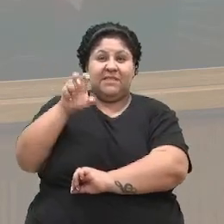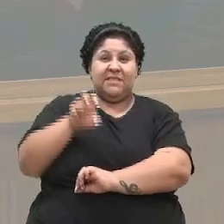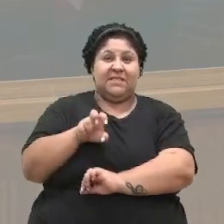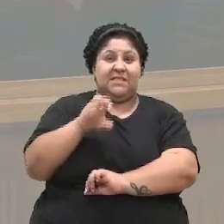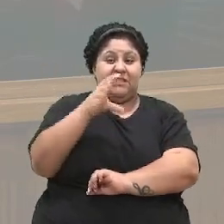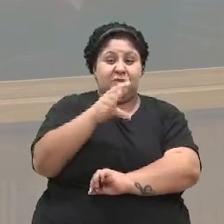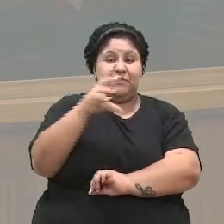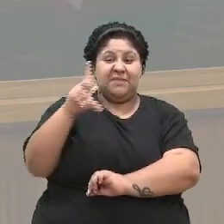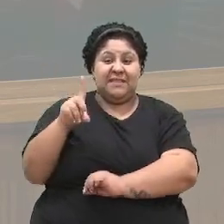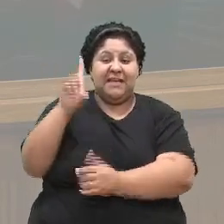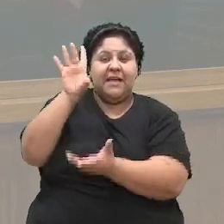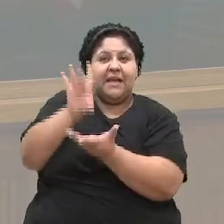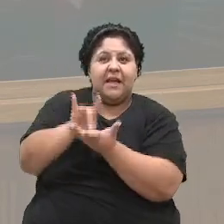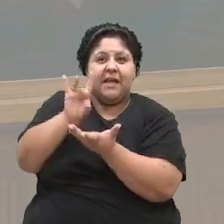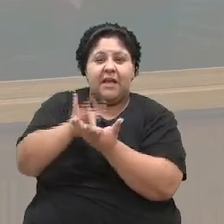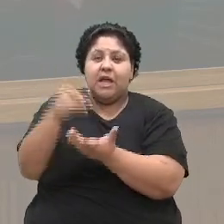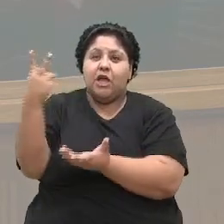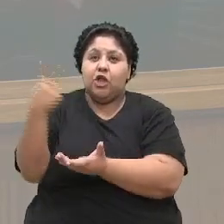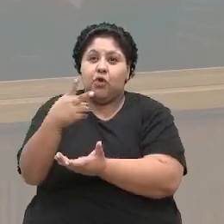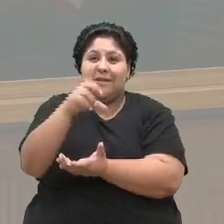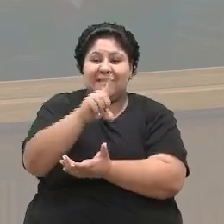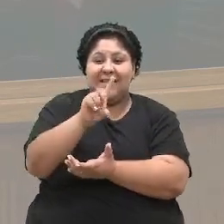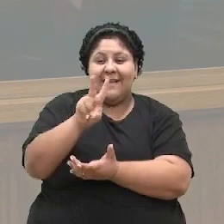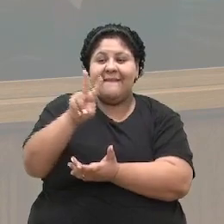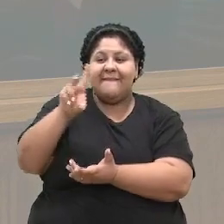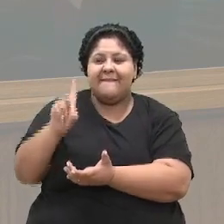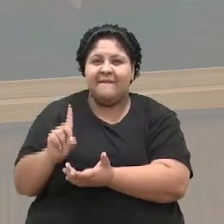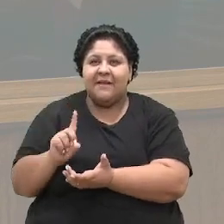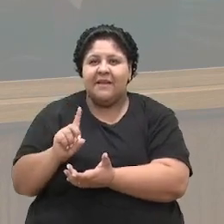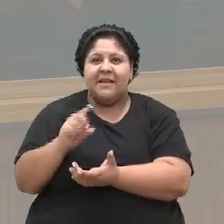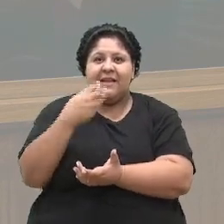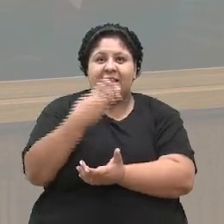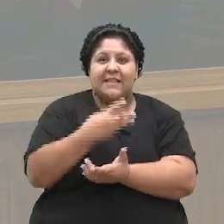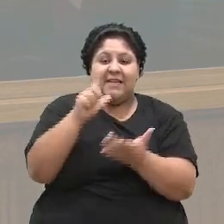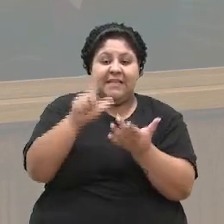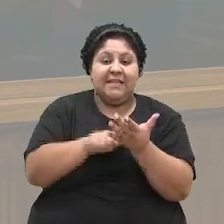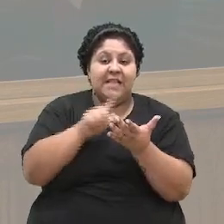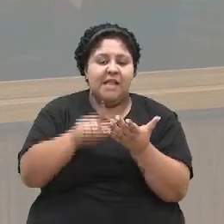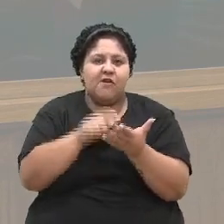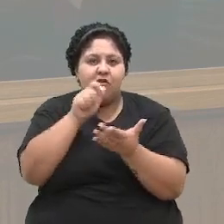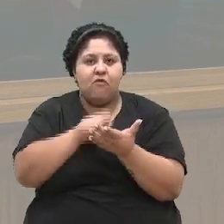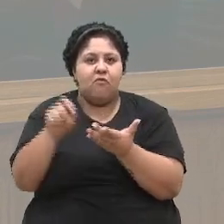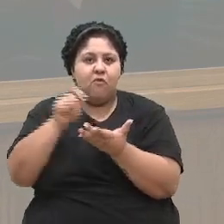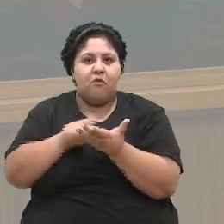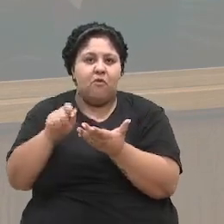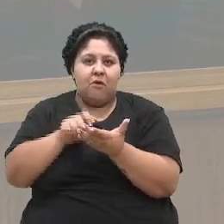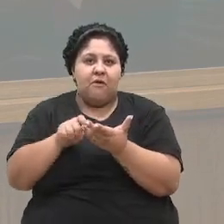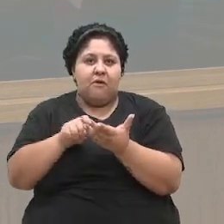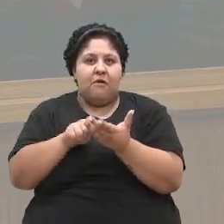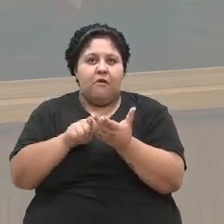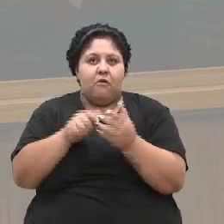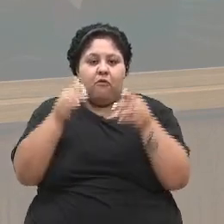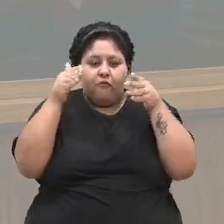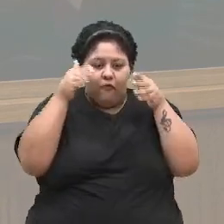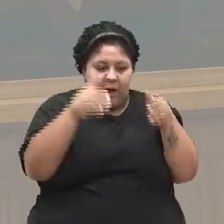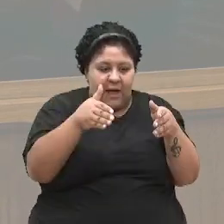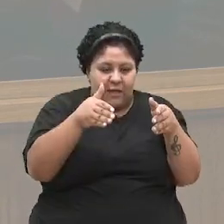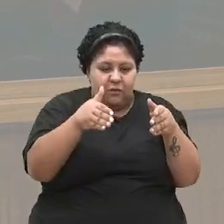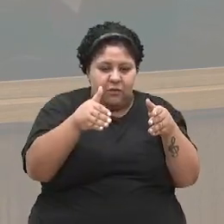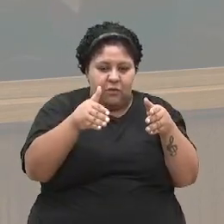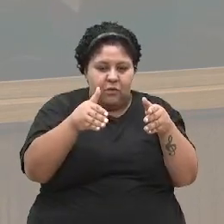gravados, dois DVDs e três livros escritos para o público infantil.